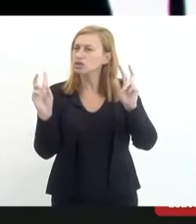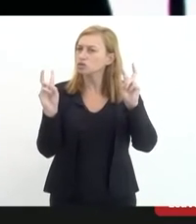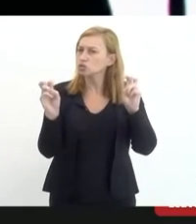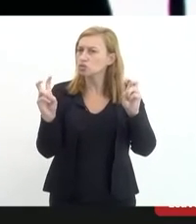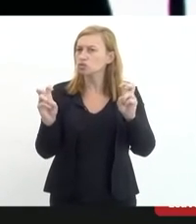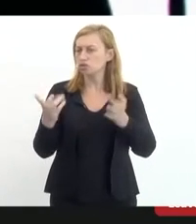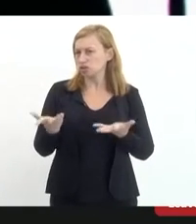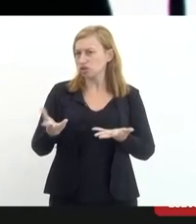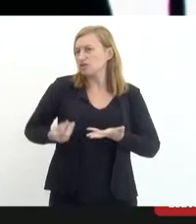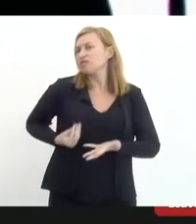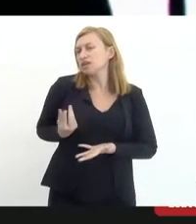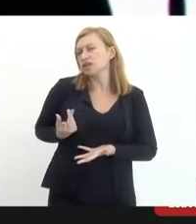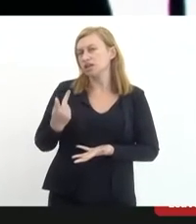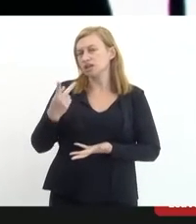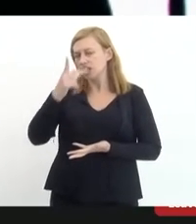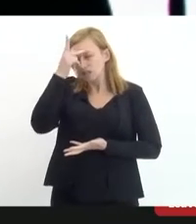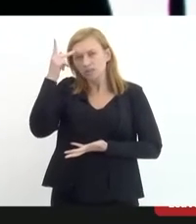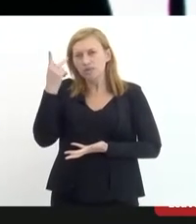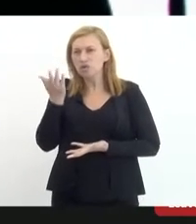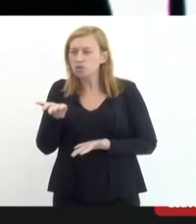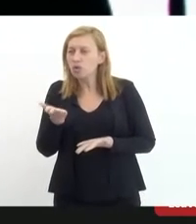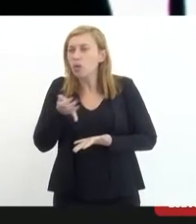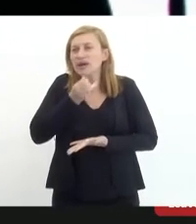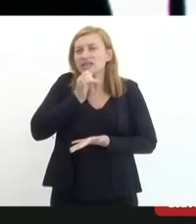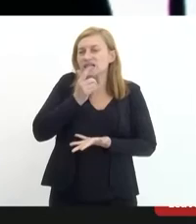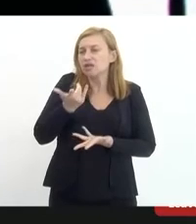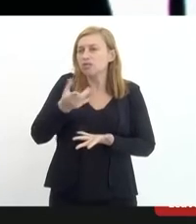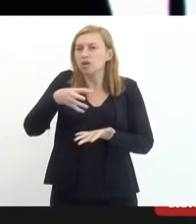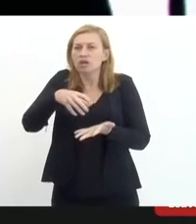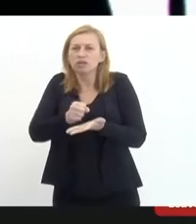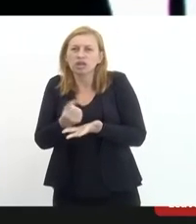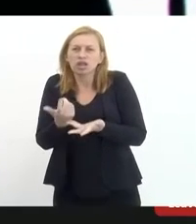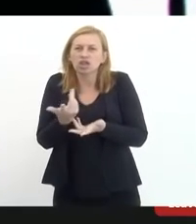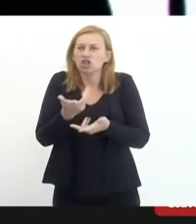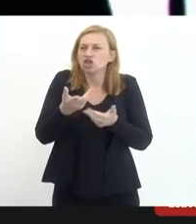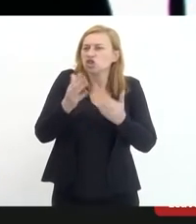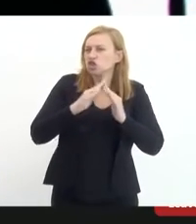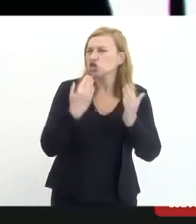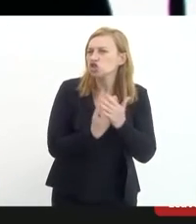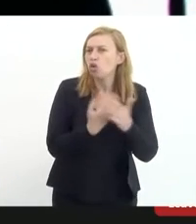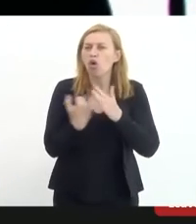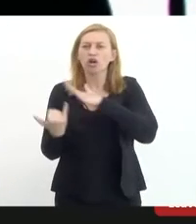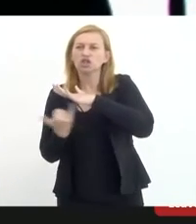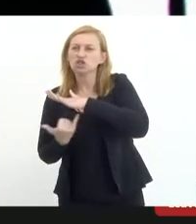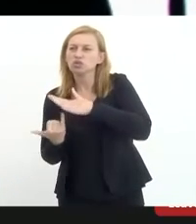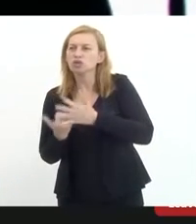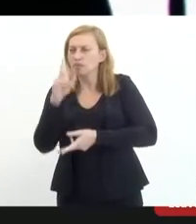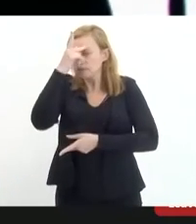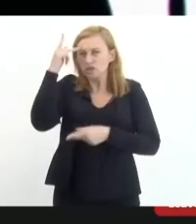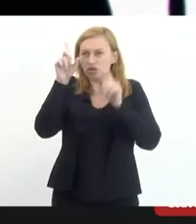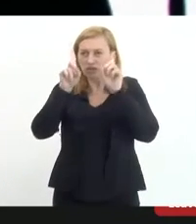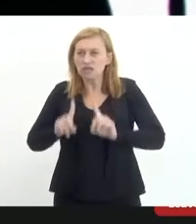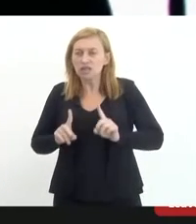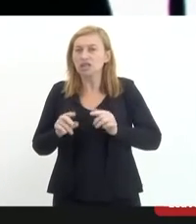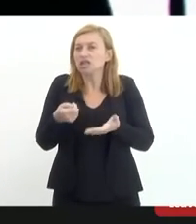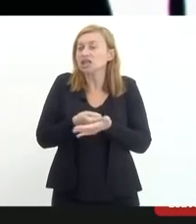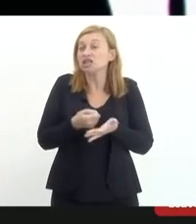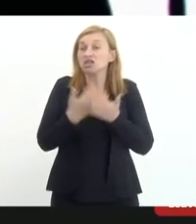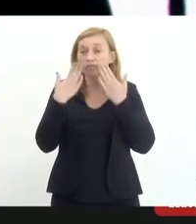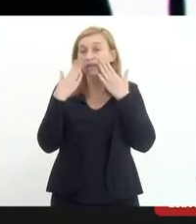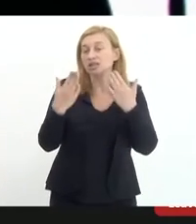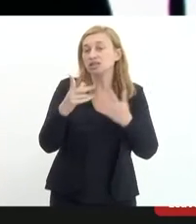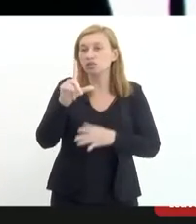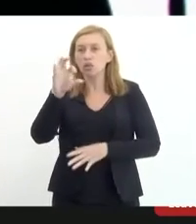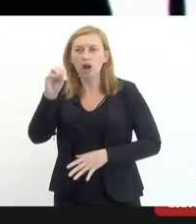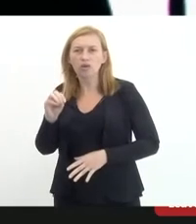cotidiano dessas pessoas, como, por exemplo, matrícula em escolas, instituições para pessoas com deficiência que exigem a apresentação